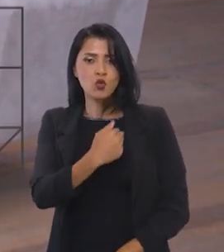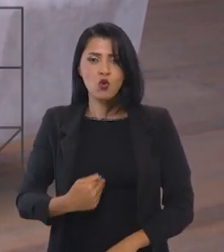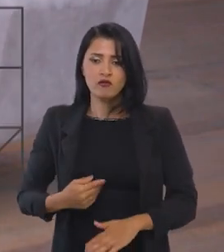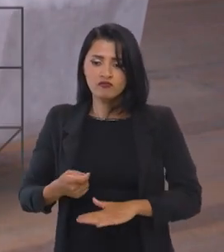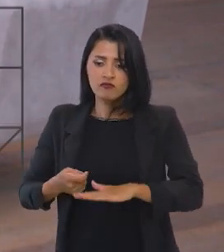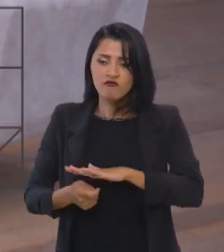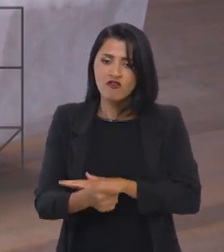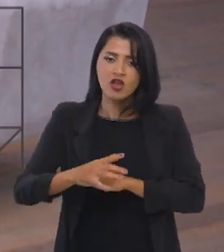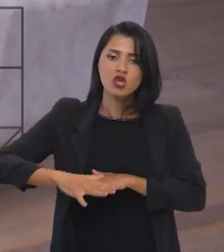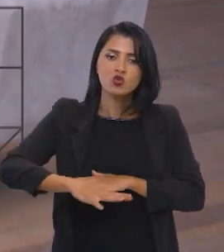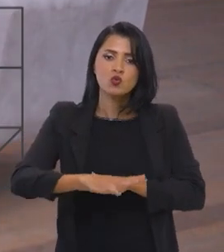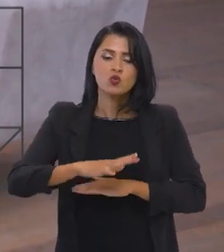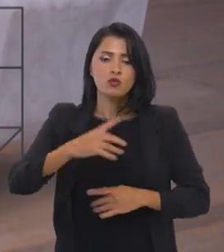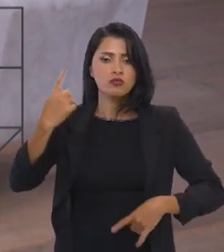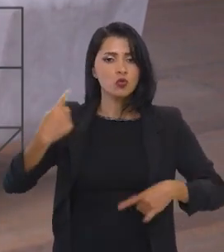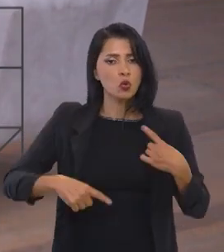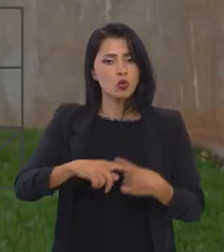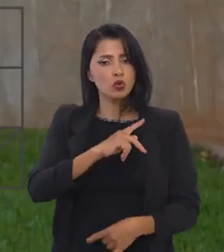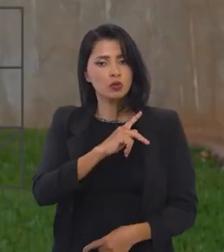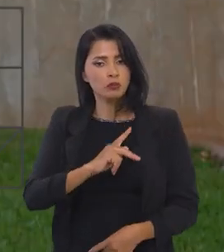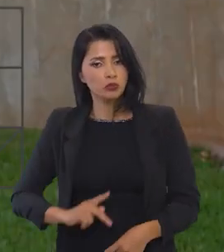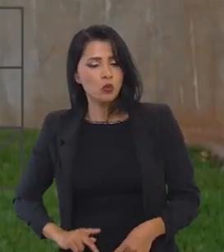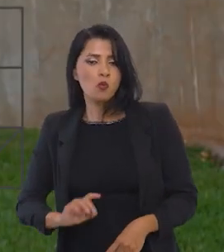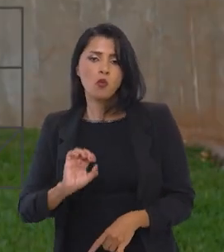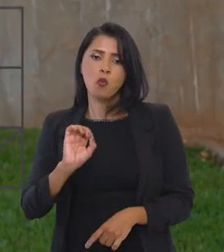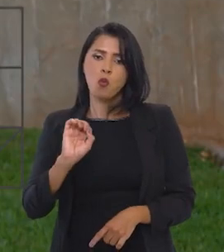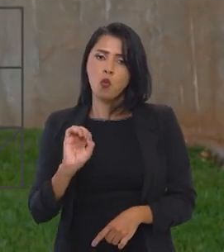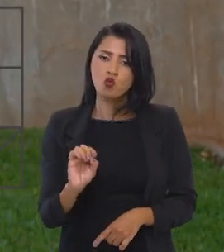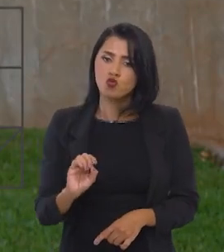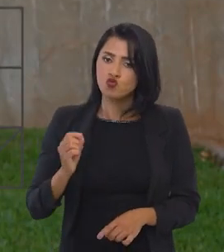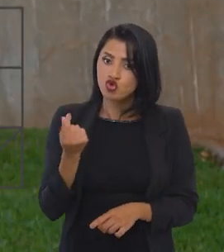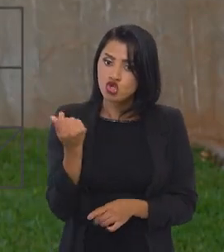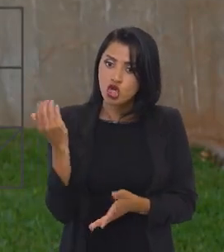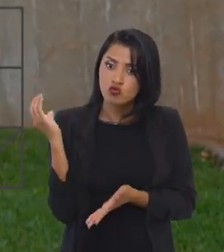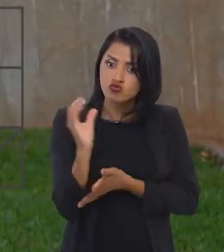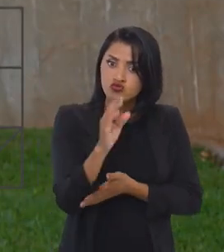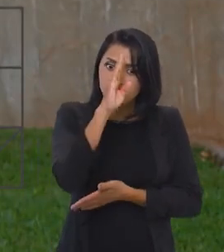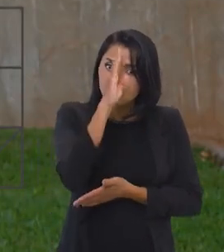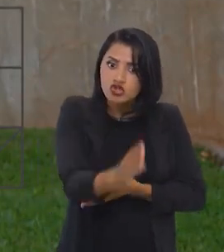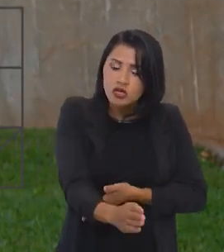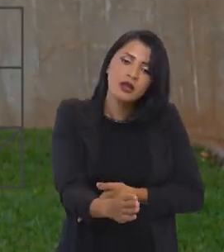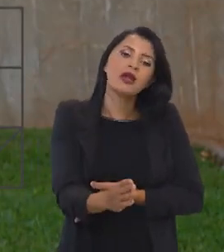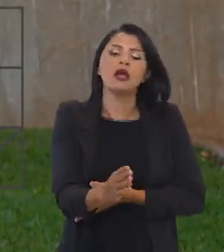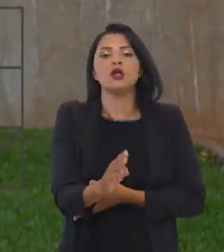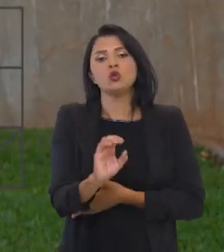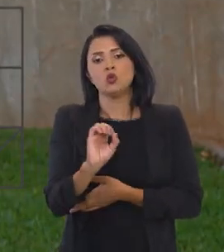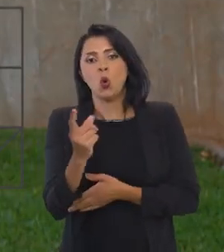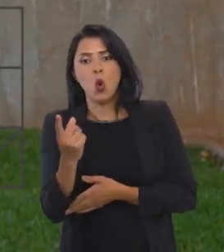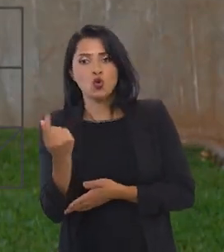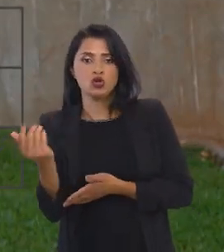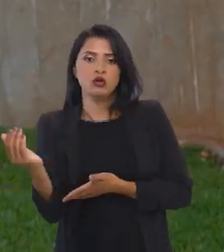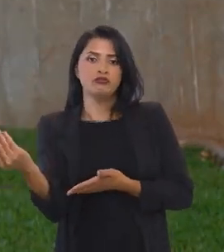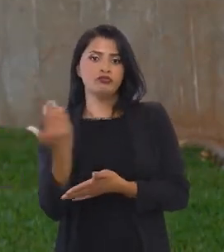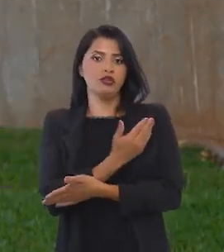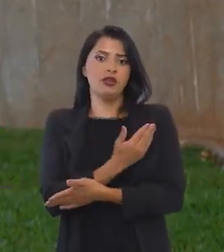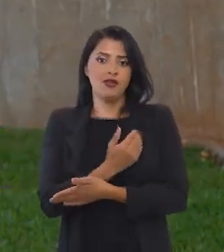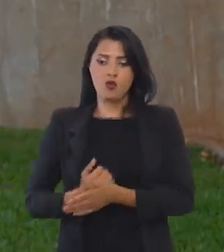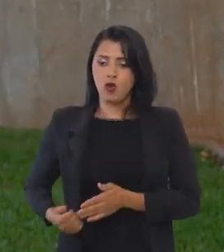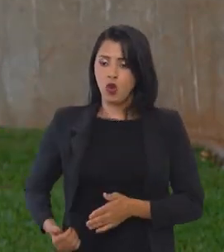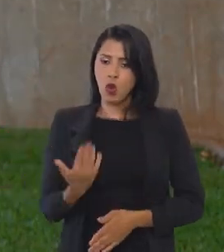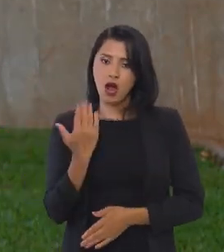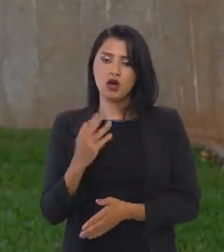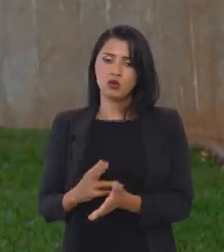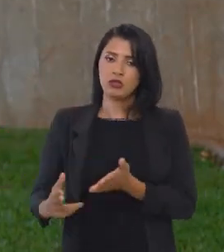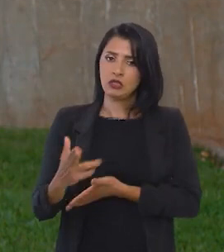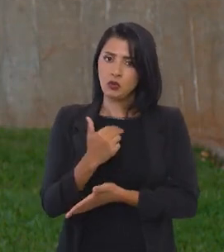governo investe numa política pública, ou com dinheiro direto, né, com subsídio, por exemplo, com subvenção, ou com indireto,